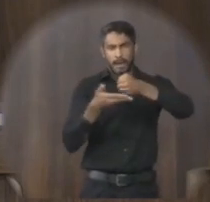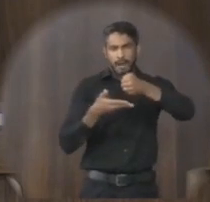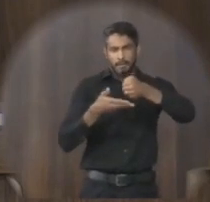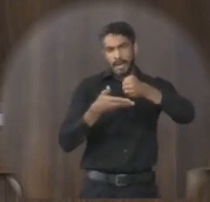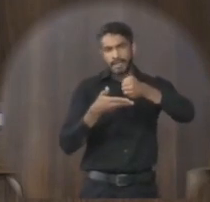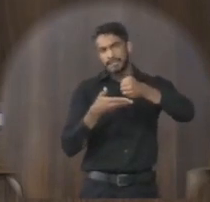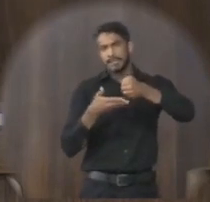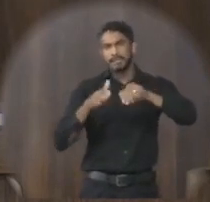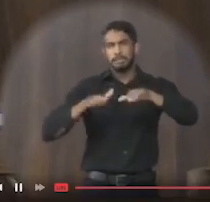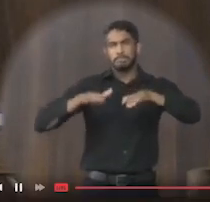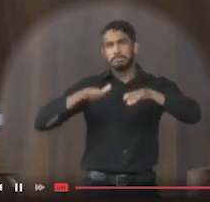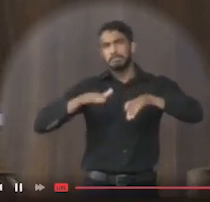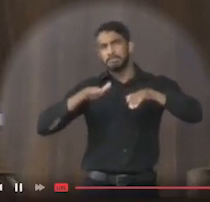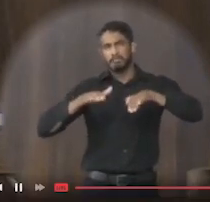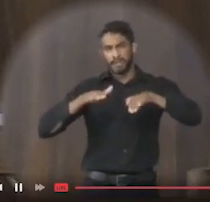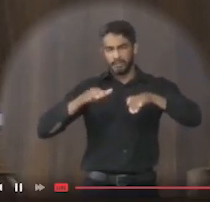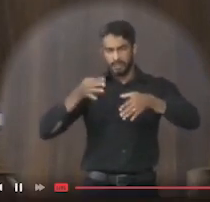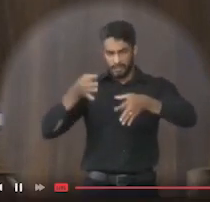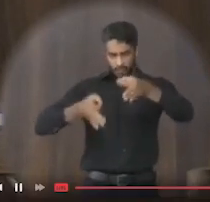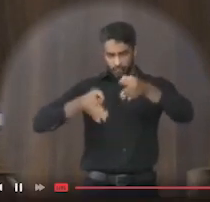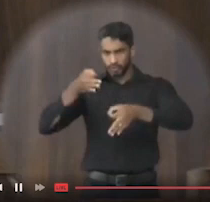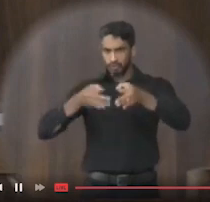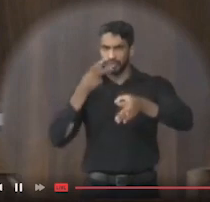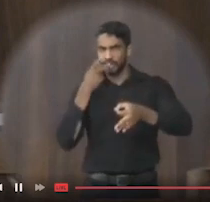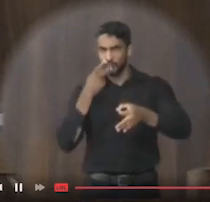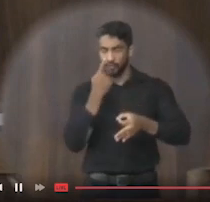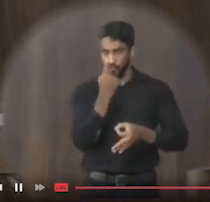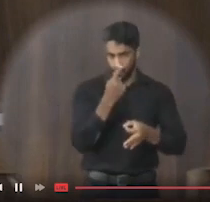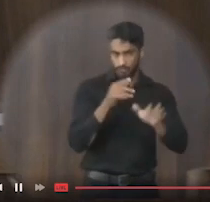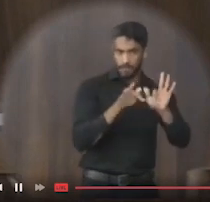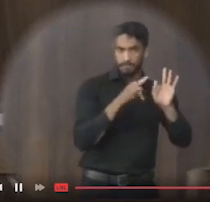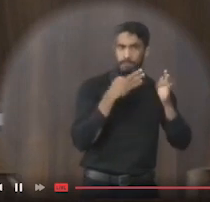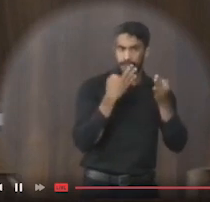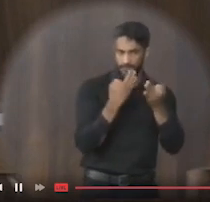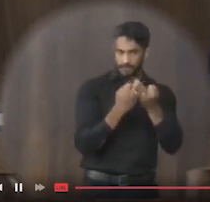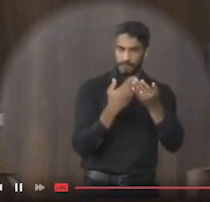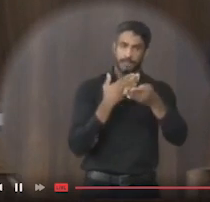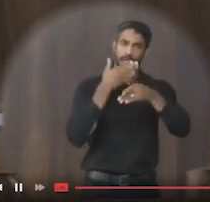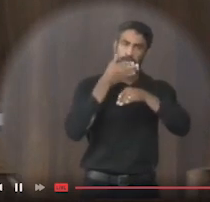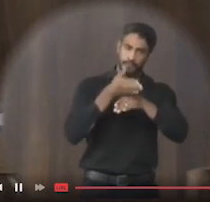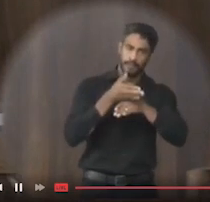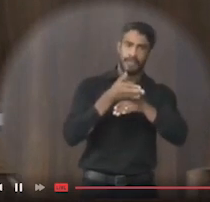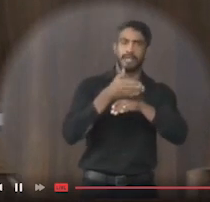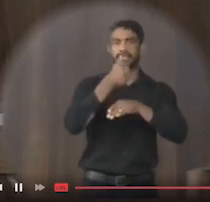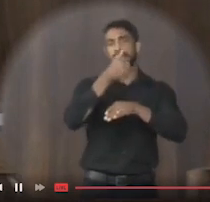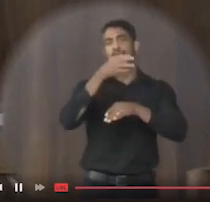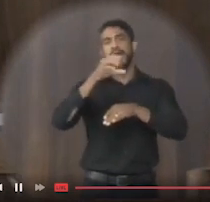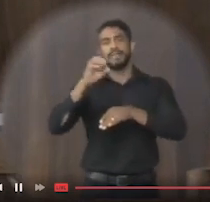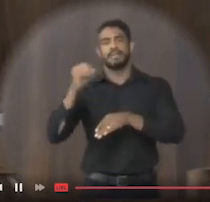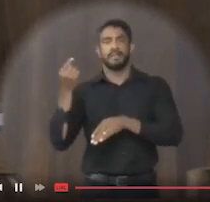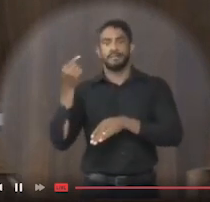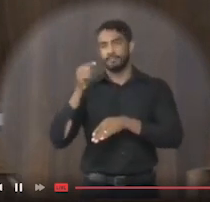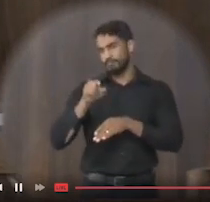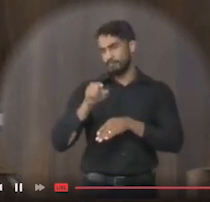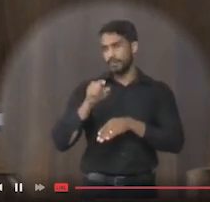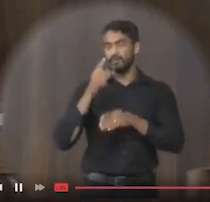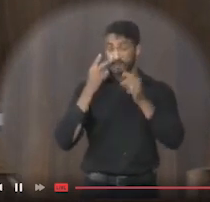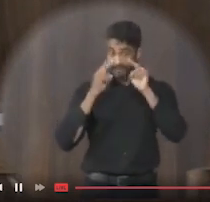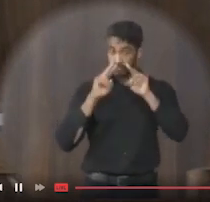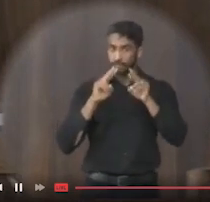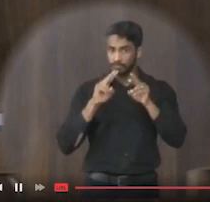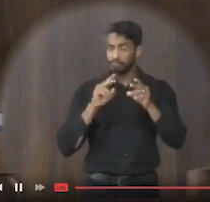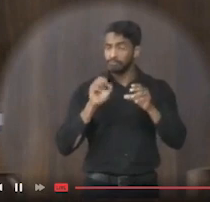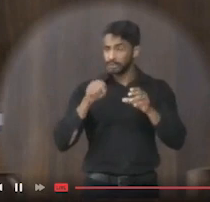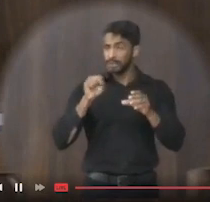sentença que o juiz aqui de Janaúba deu para uma família, né? Foi na casa dos 100 mil, que eu acho que vocês estão dentro aqui